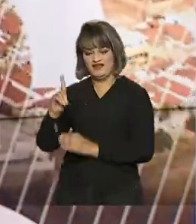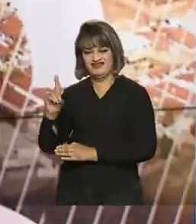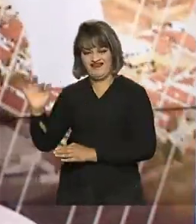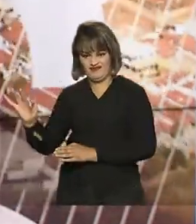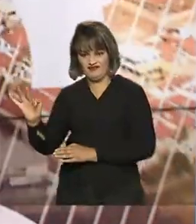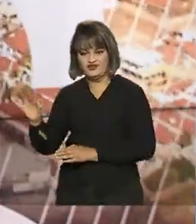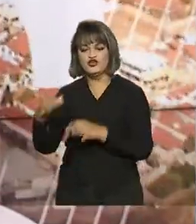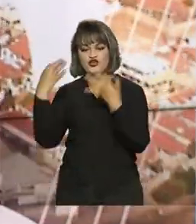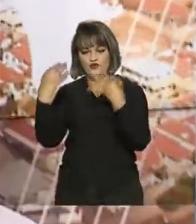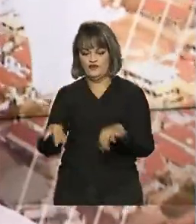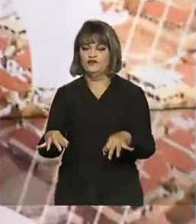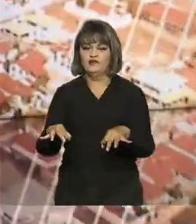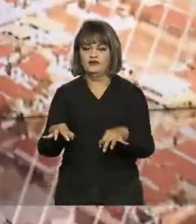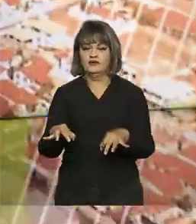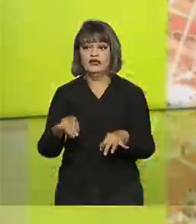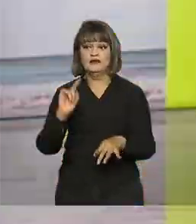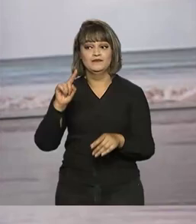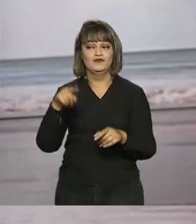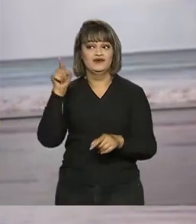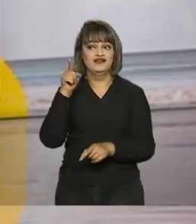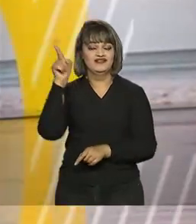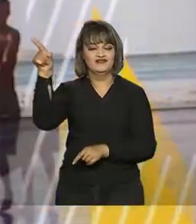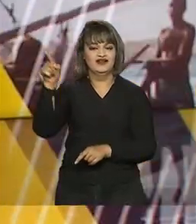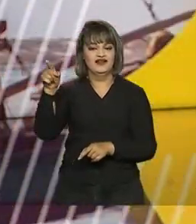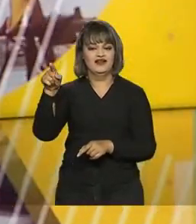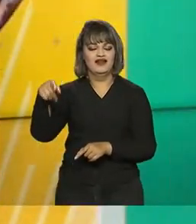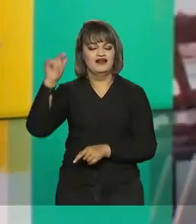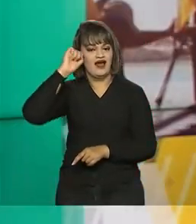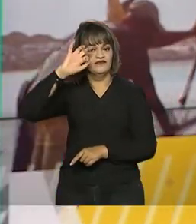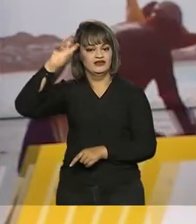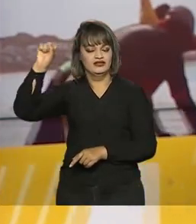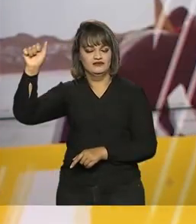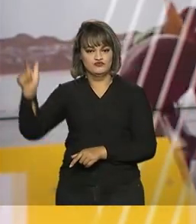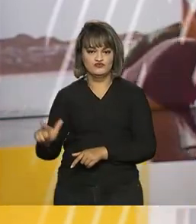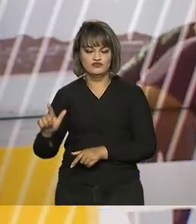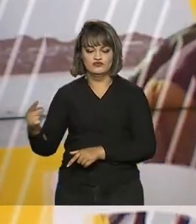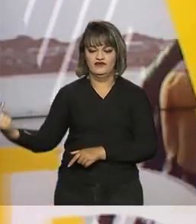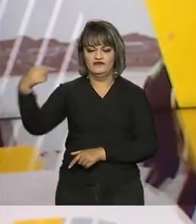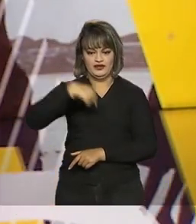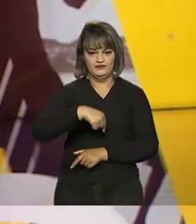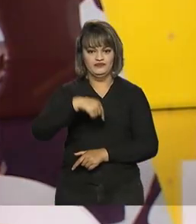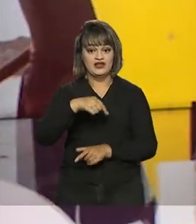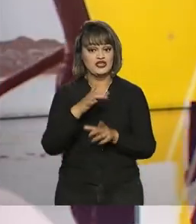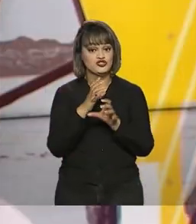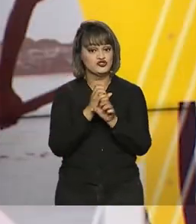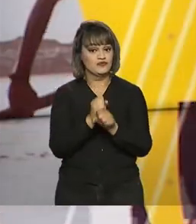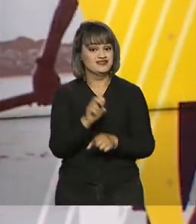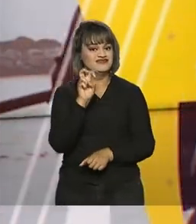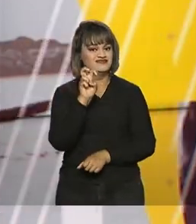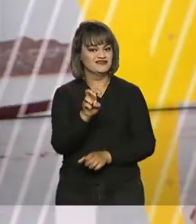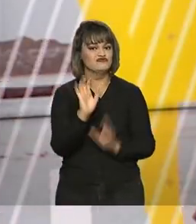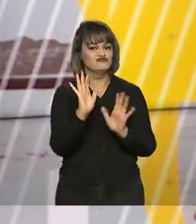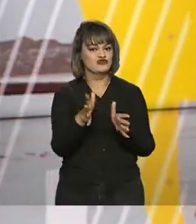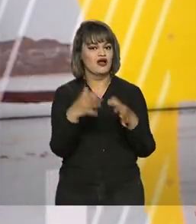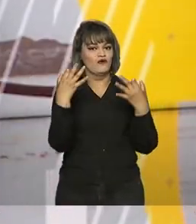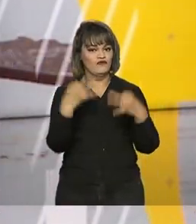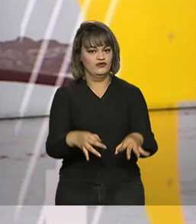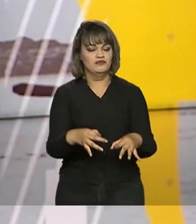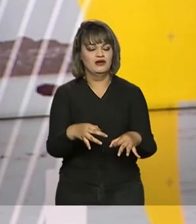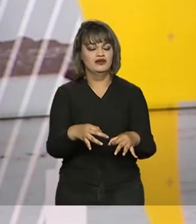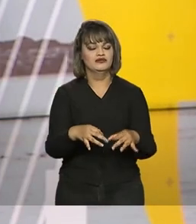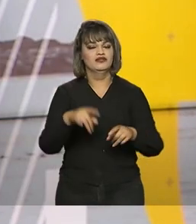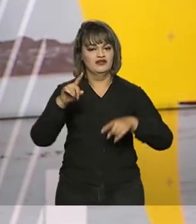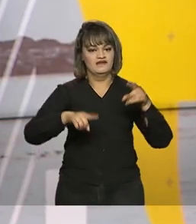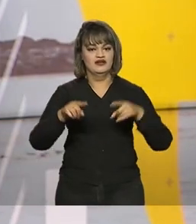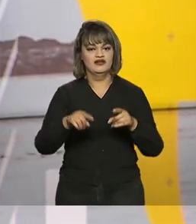e que testaram positivo depois de voltar da África do Sul. Com esses, chega a cinco o número de casos confirmados da